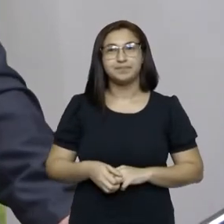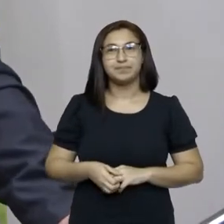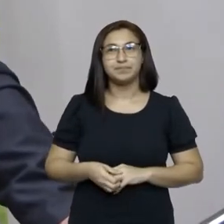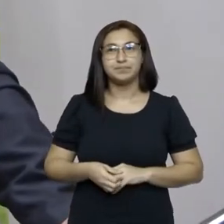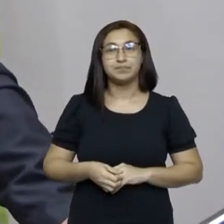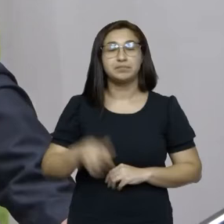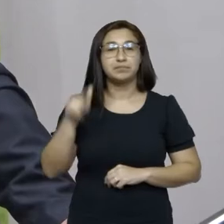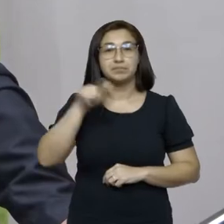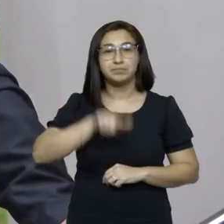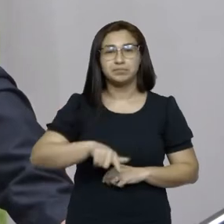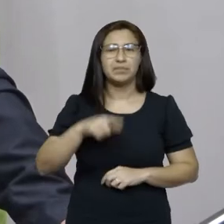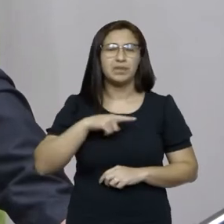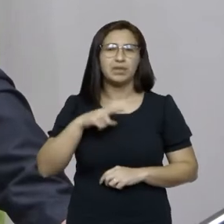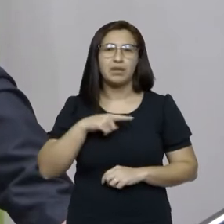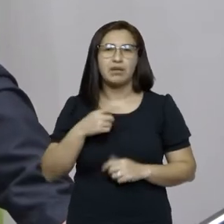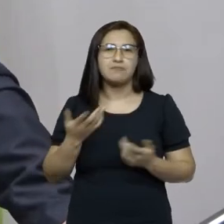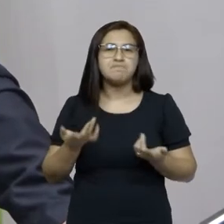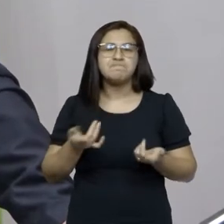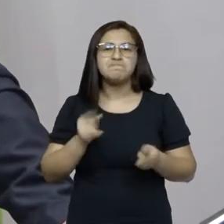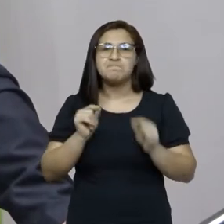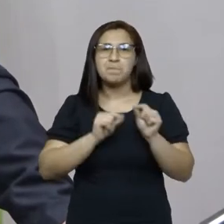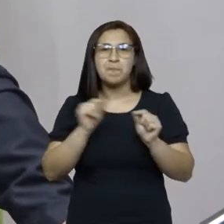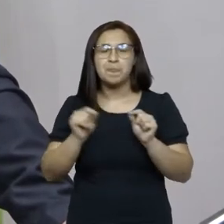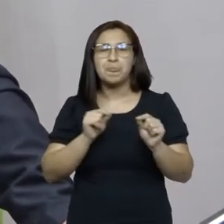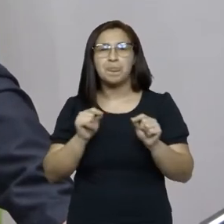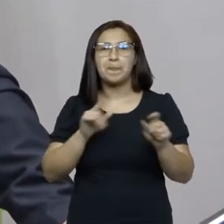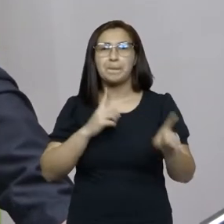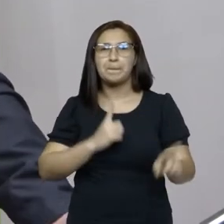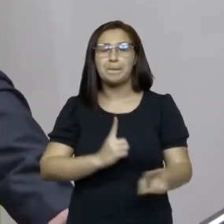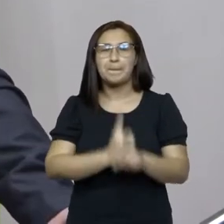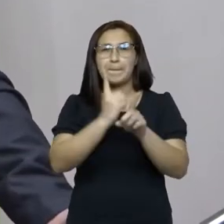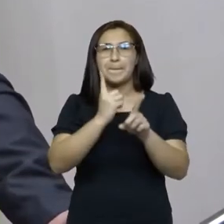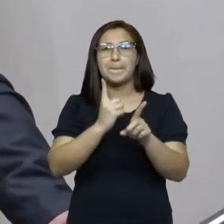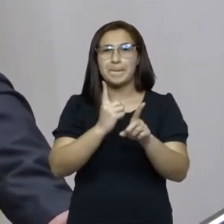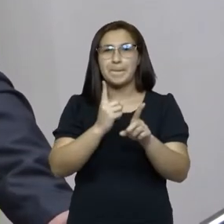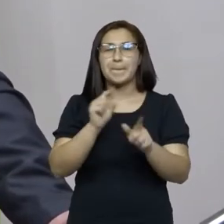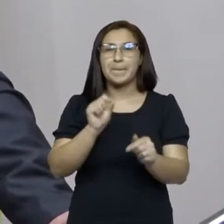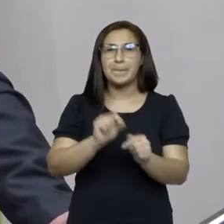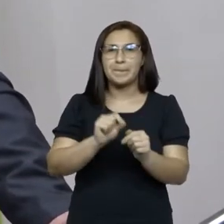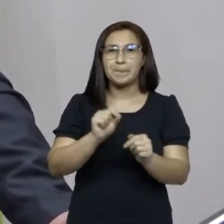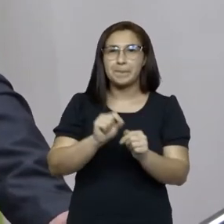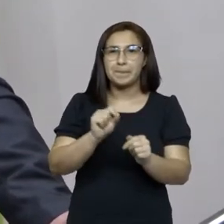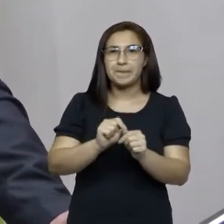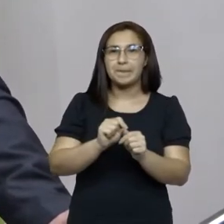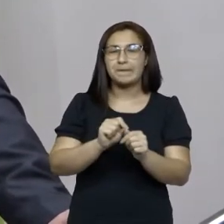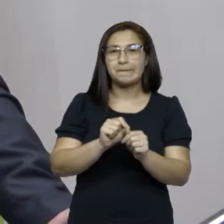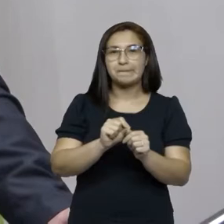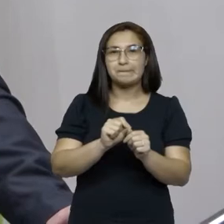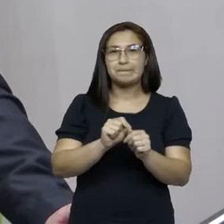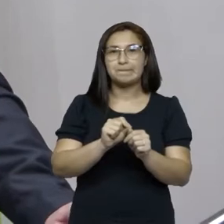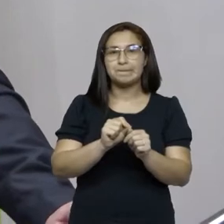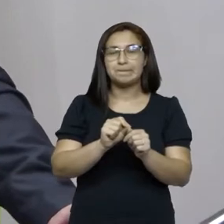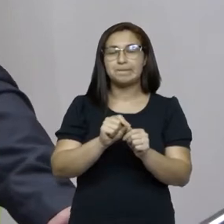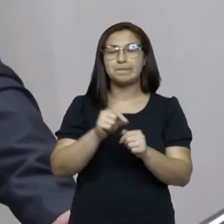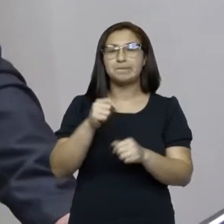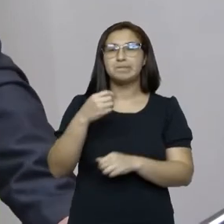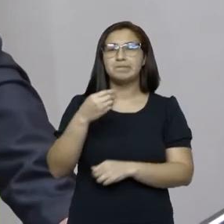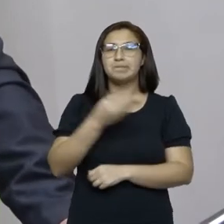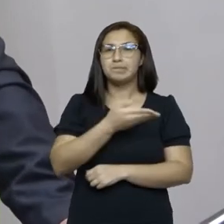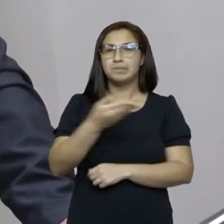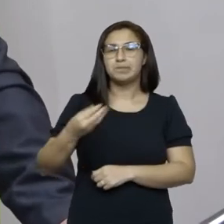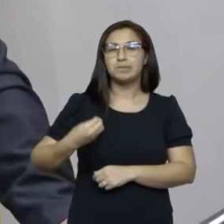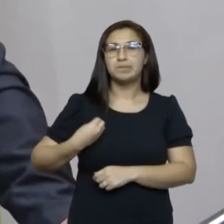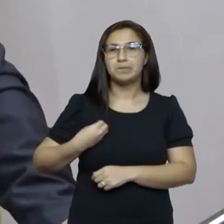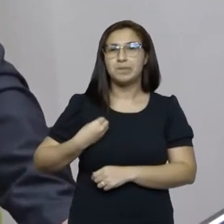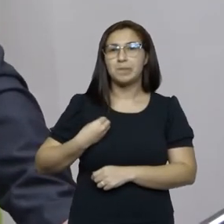que, basicamente, um encontro realizado com a presença de umas 600